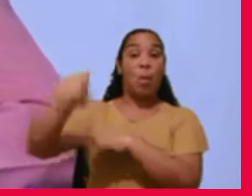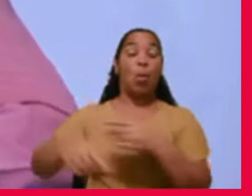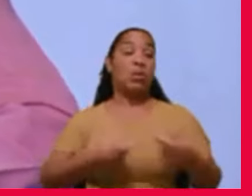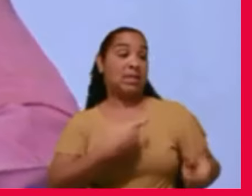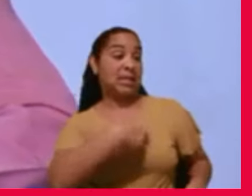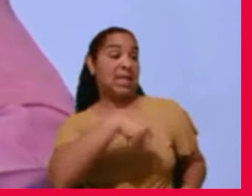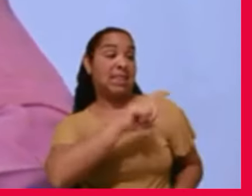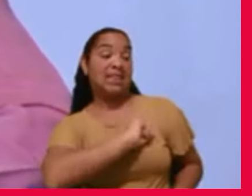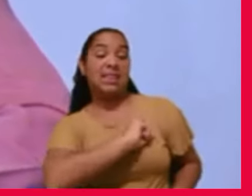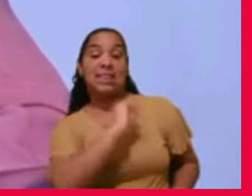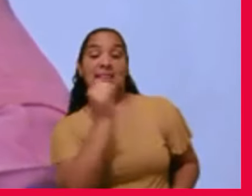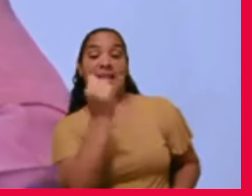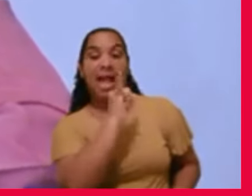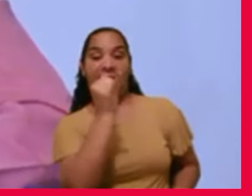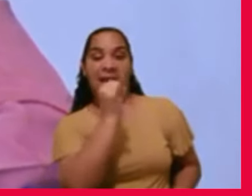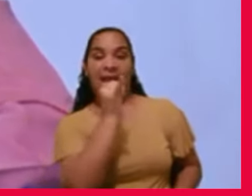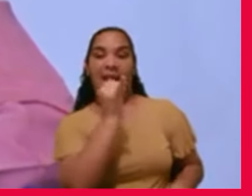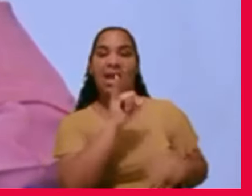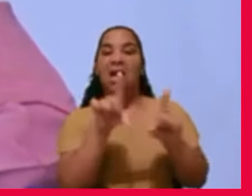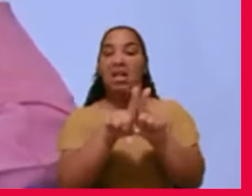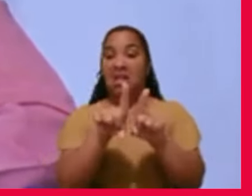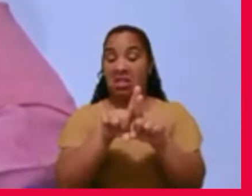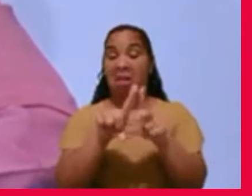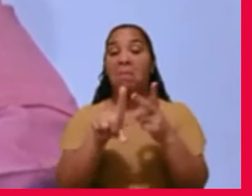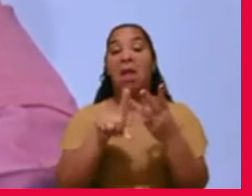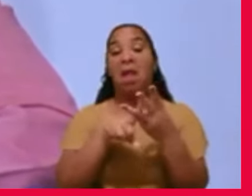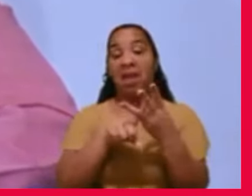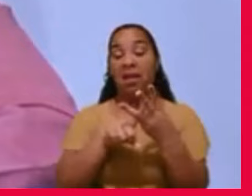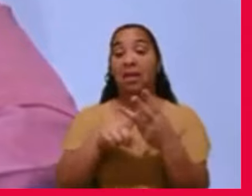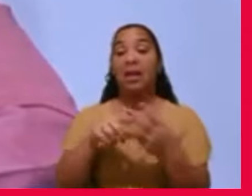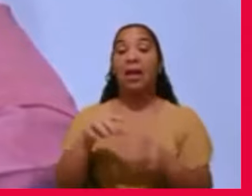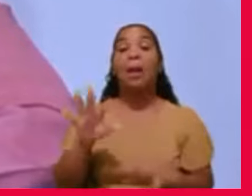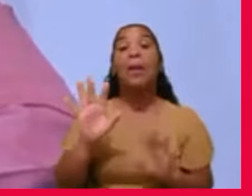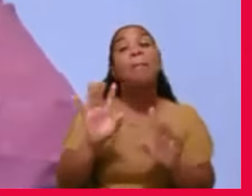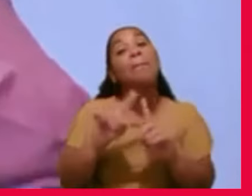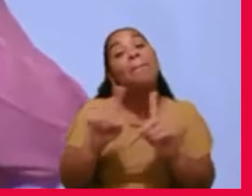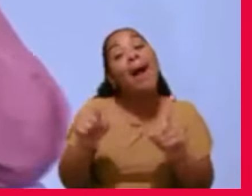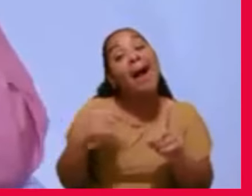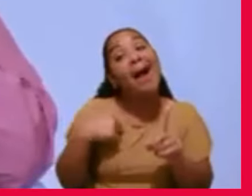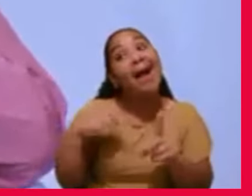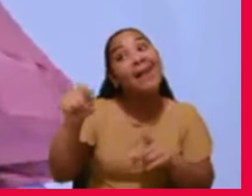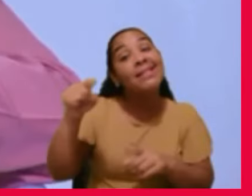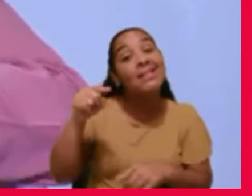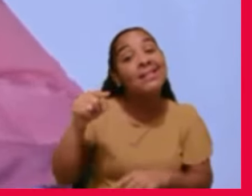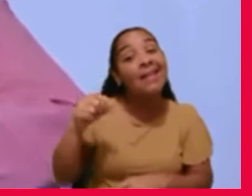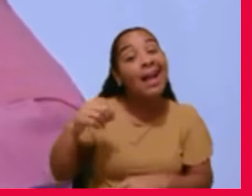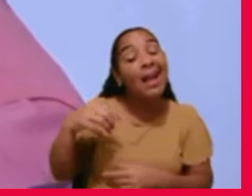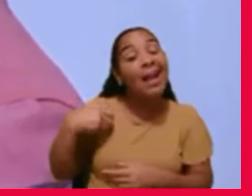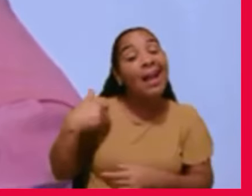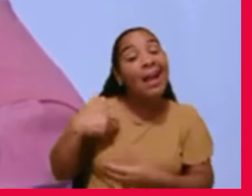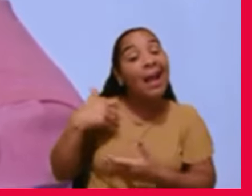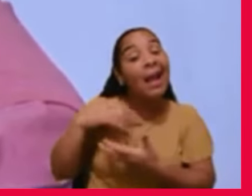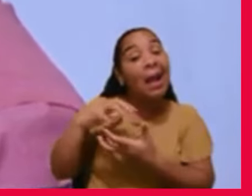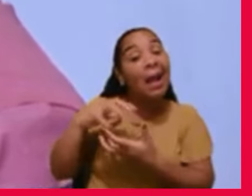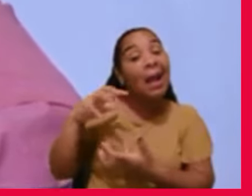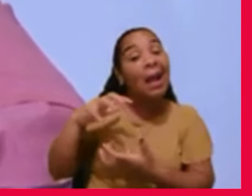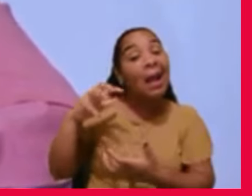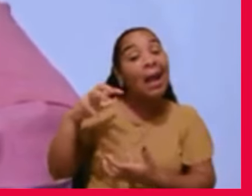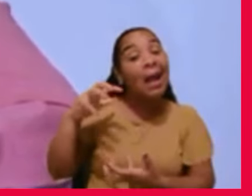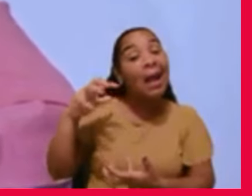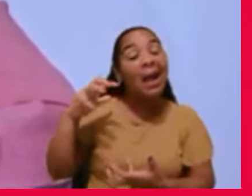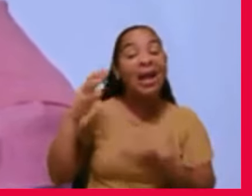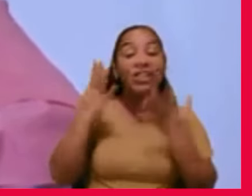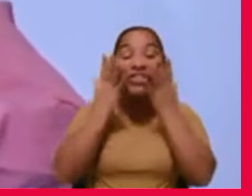mas a gente é frágil, mas envelheceu, e a carinha lisa parece